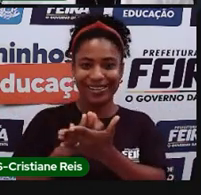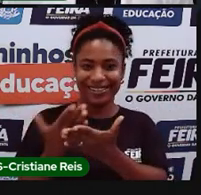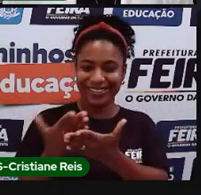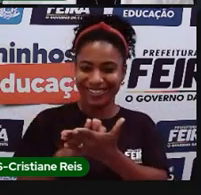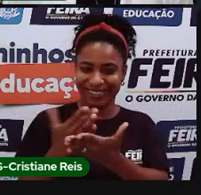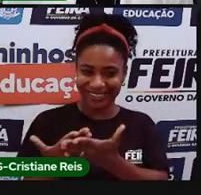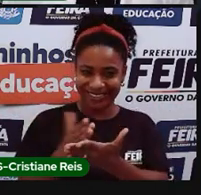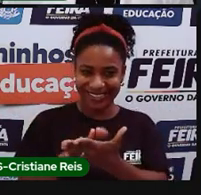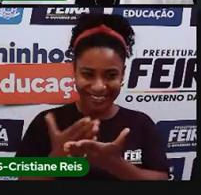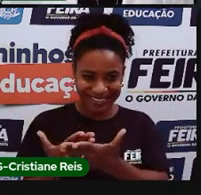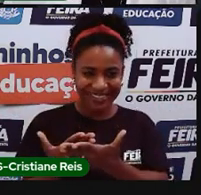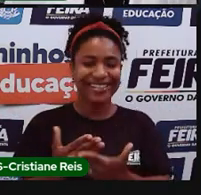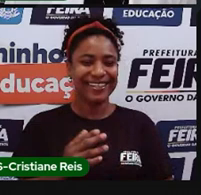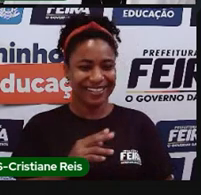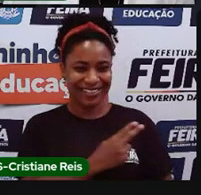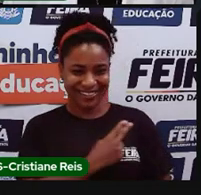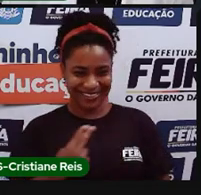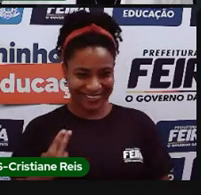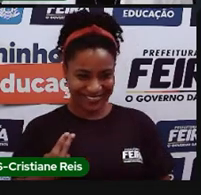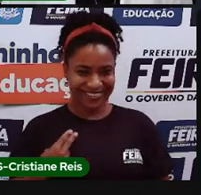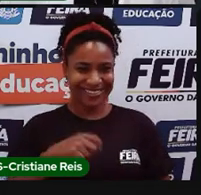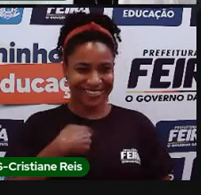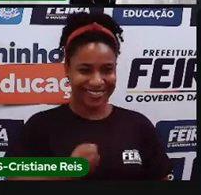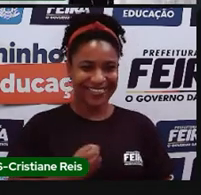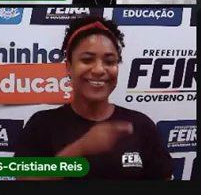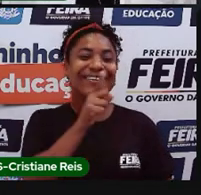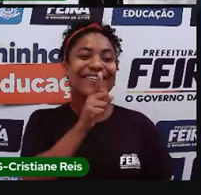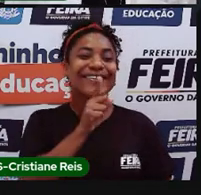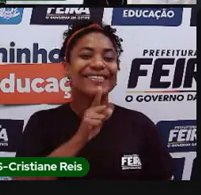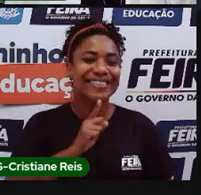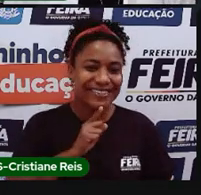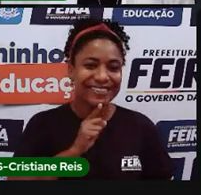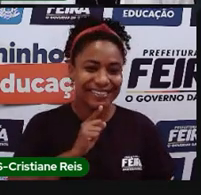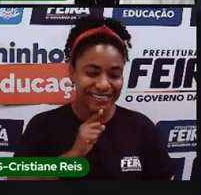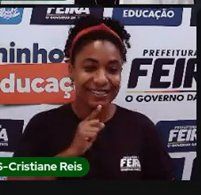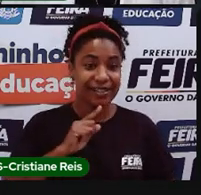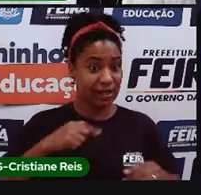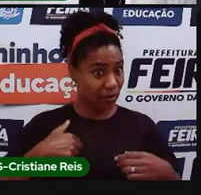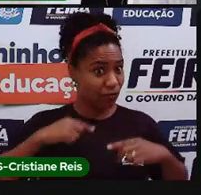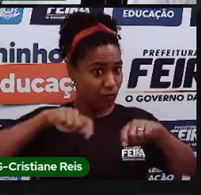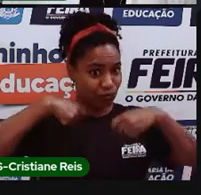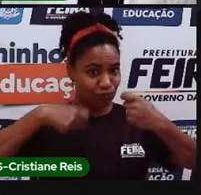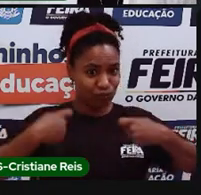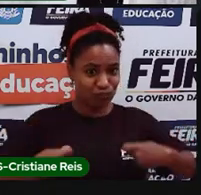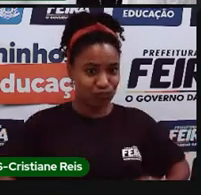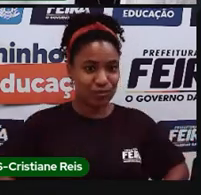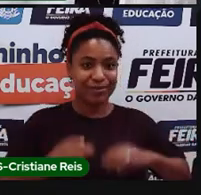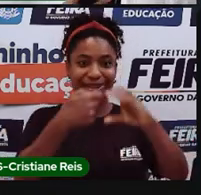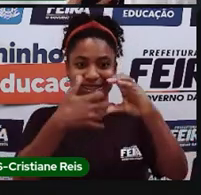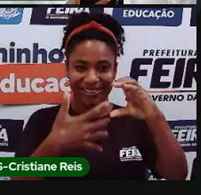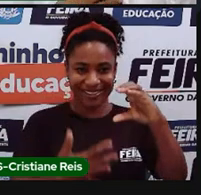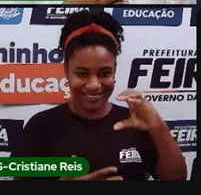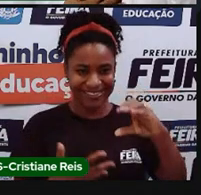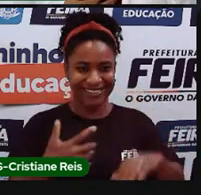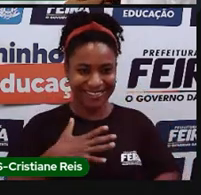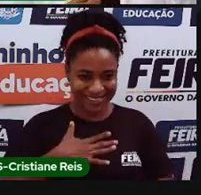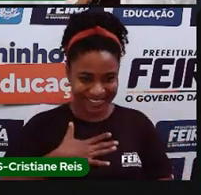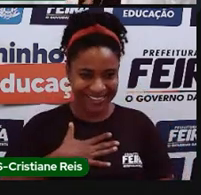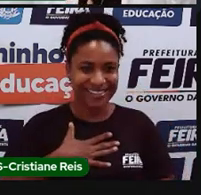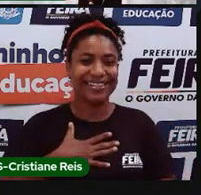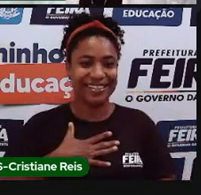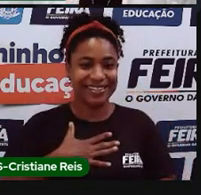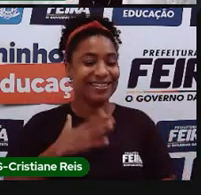Cristiane, ela gosta de ser chamada de Cris, viu? Deixa eu fazer minha autodescrição. Como vocês sabem, né,